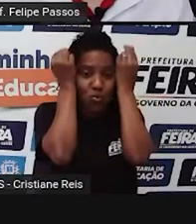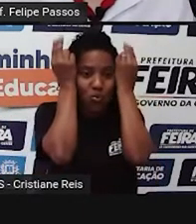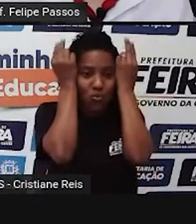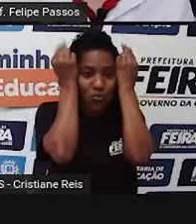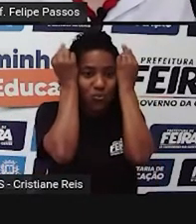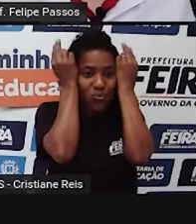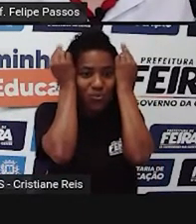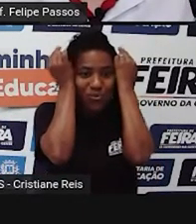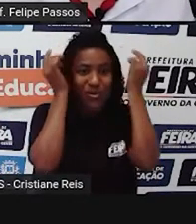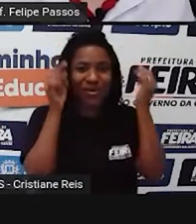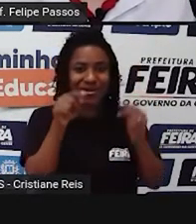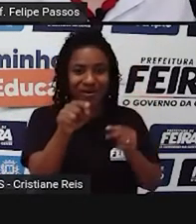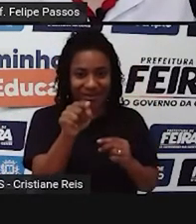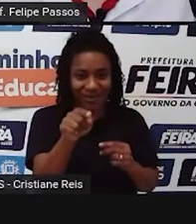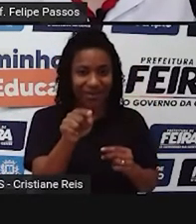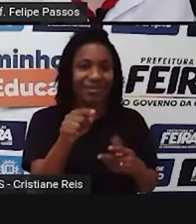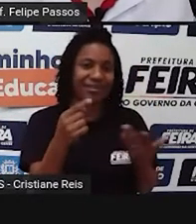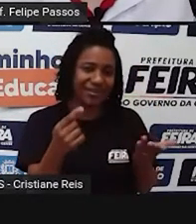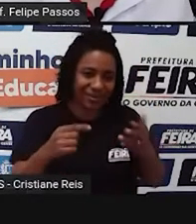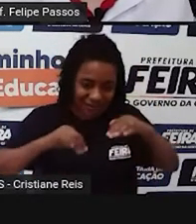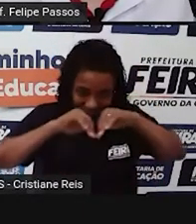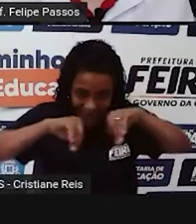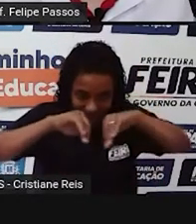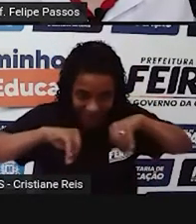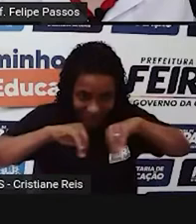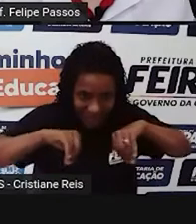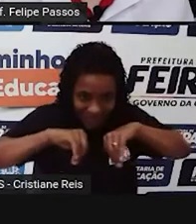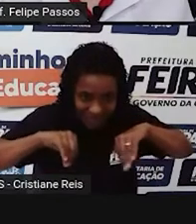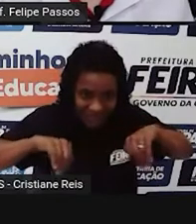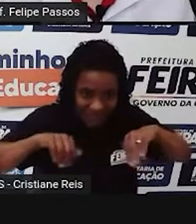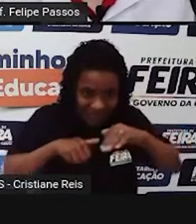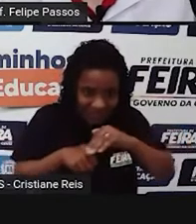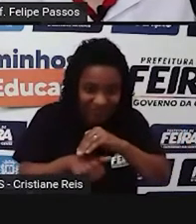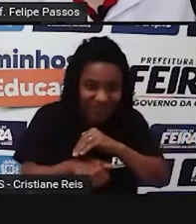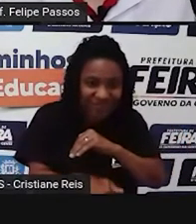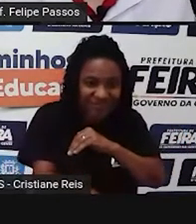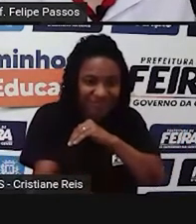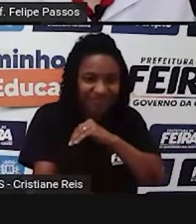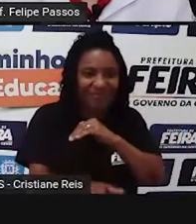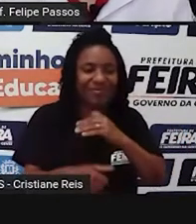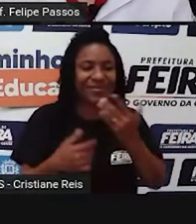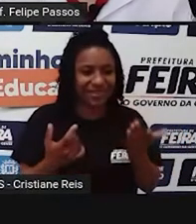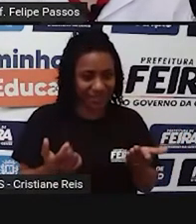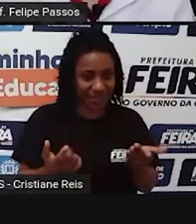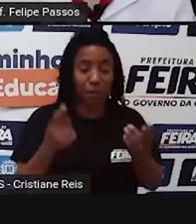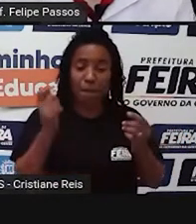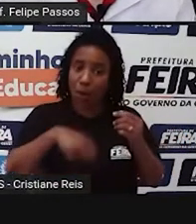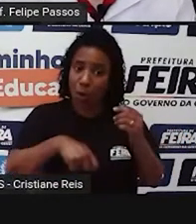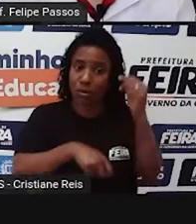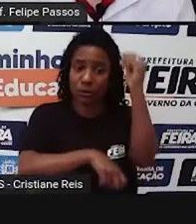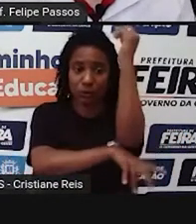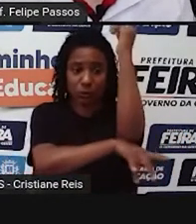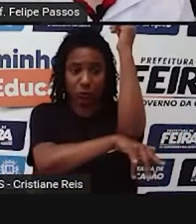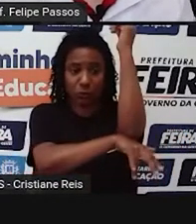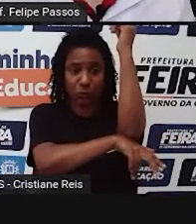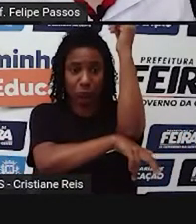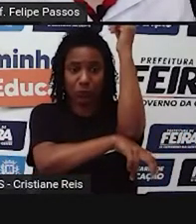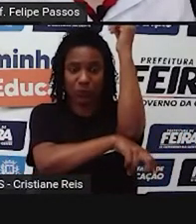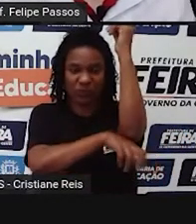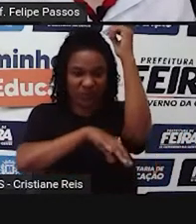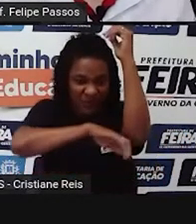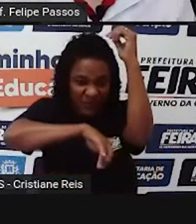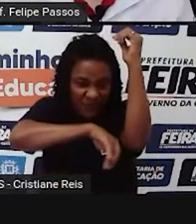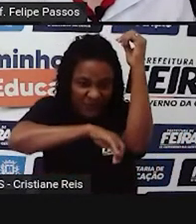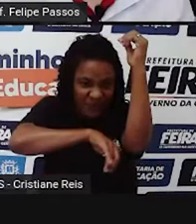repente, ele pode ter matado alguma planta porque ele quebrou a raiz da planta. Então, essa alteração no